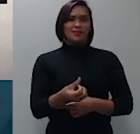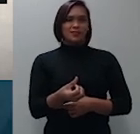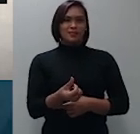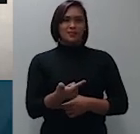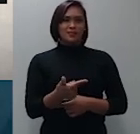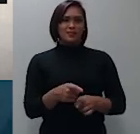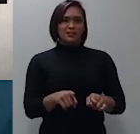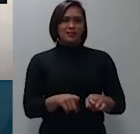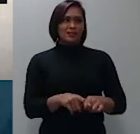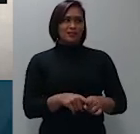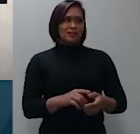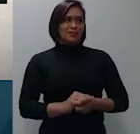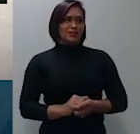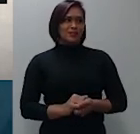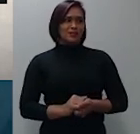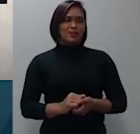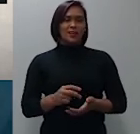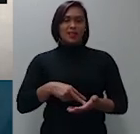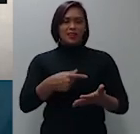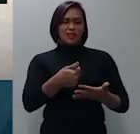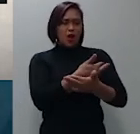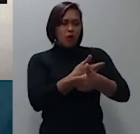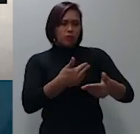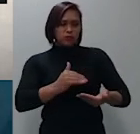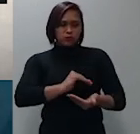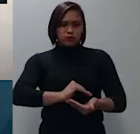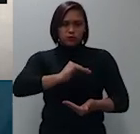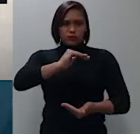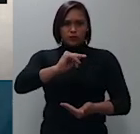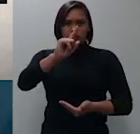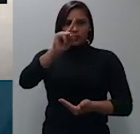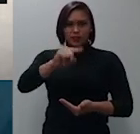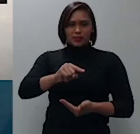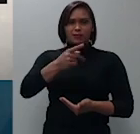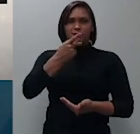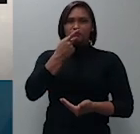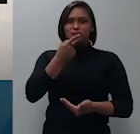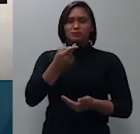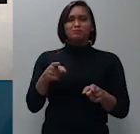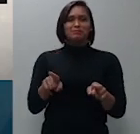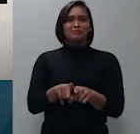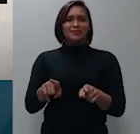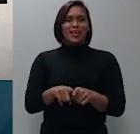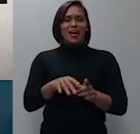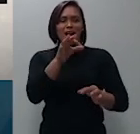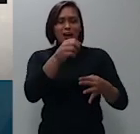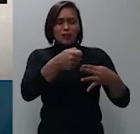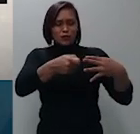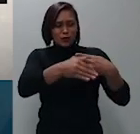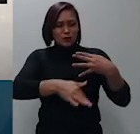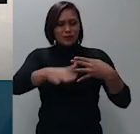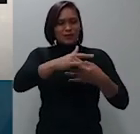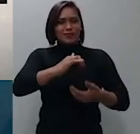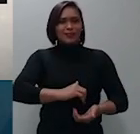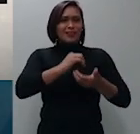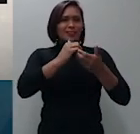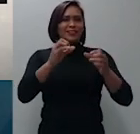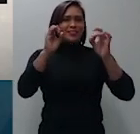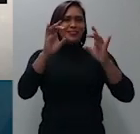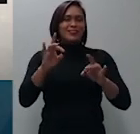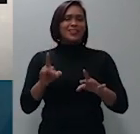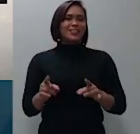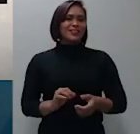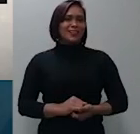Nesse material eu destaco apenas a submeta número 3 nos termos da jurisprudência desta Corte Especial ainda que o déficit seja cobrado